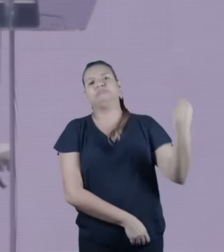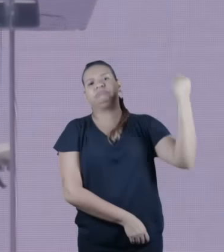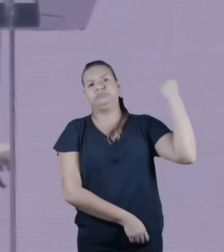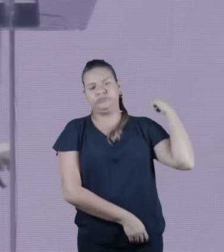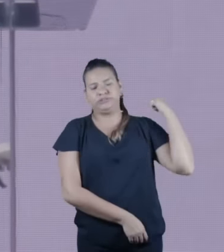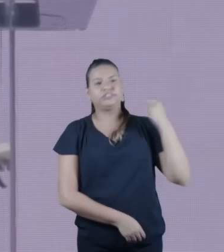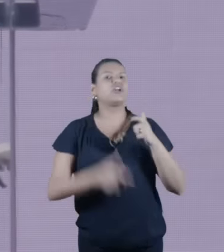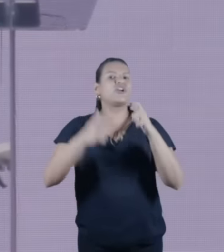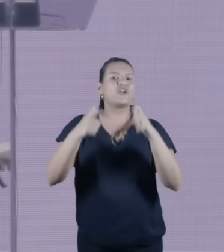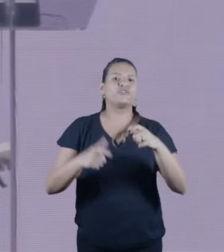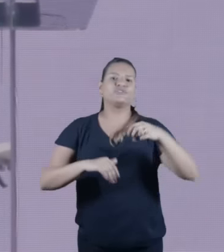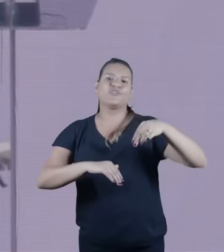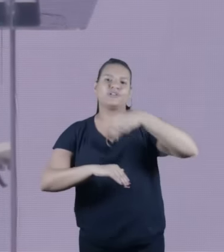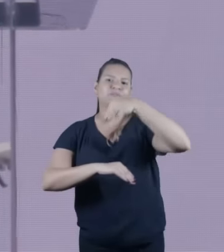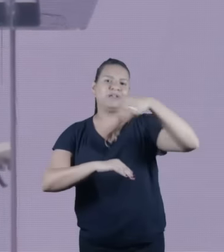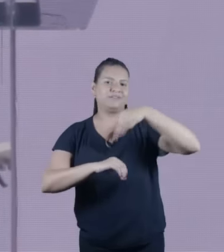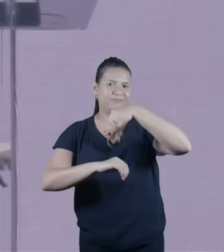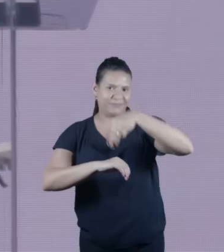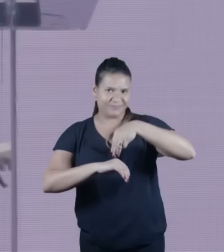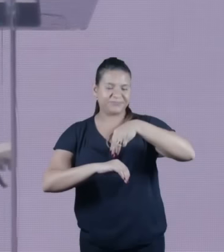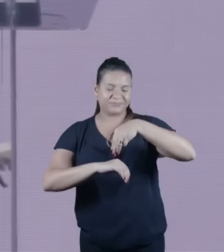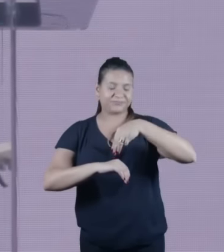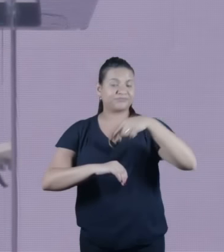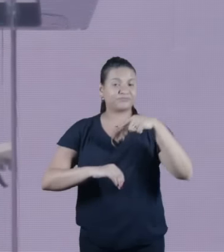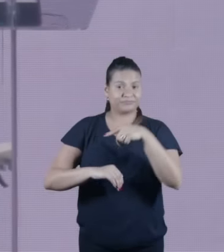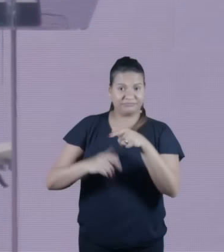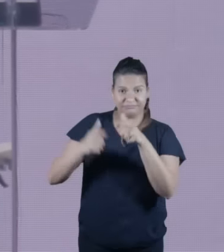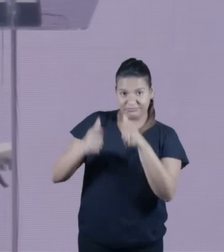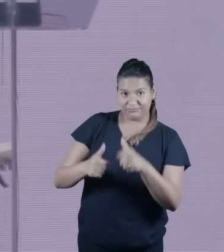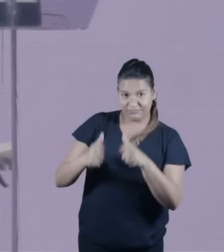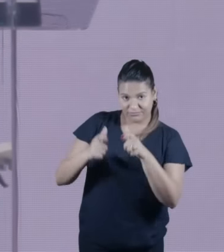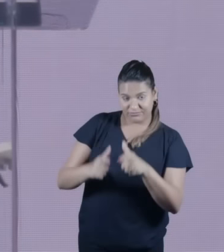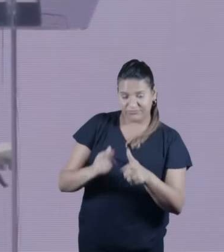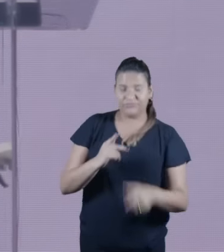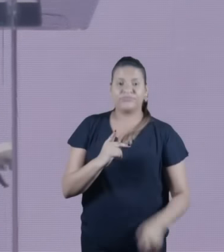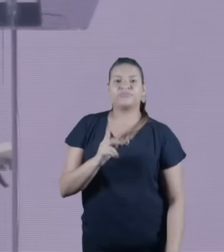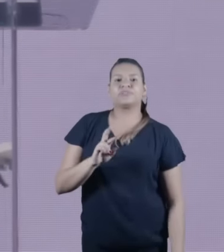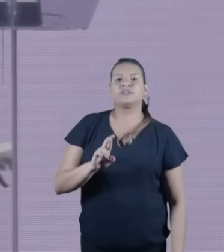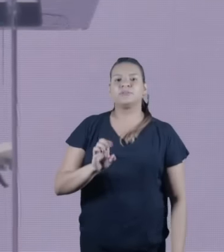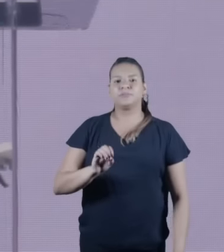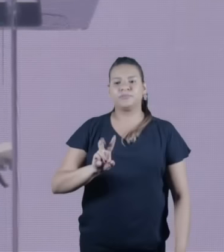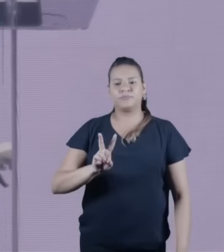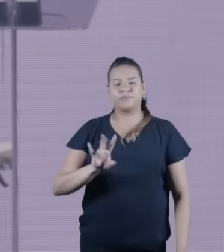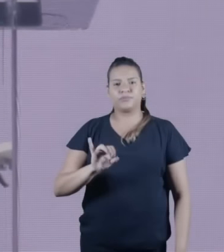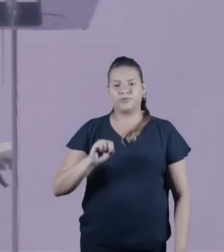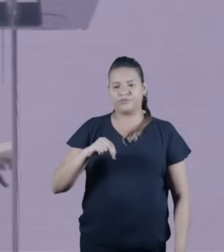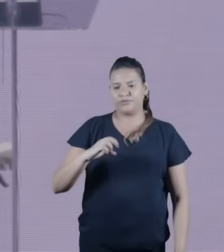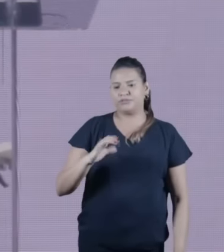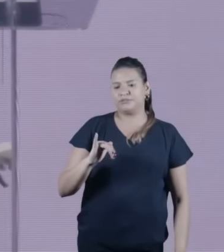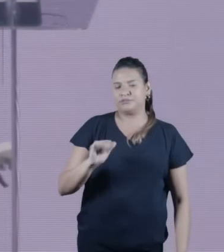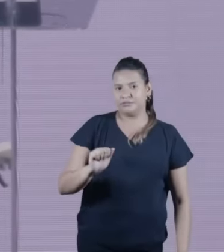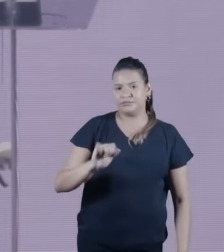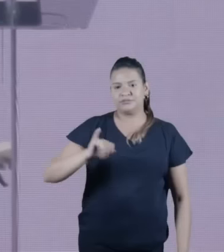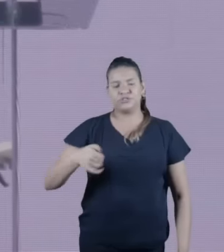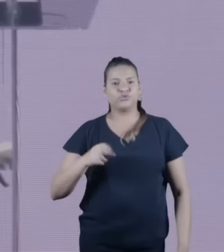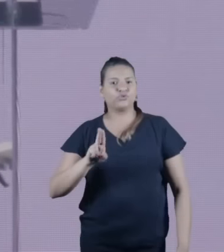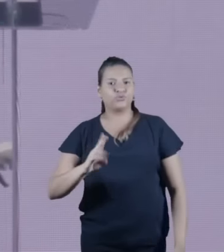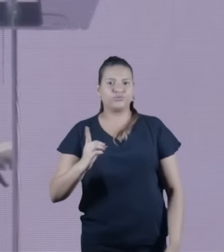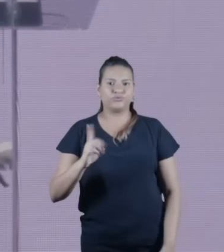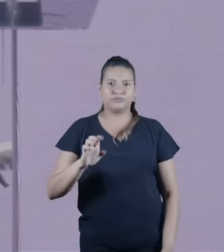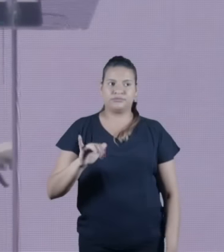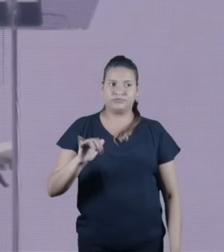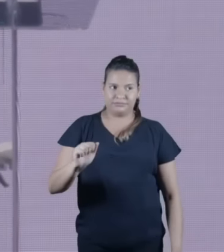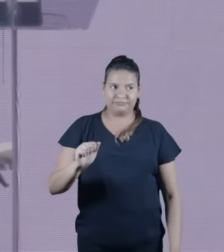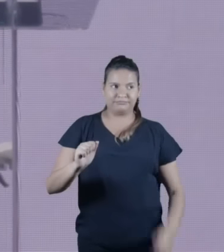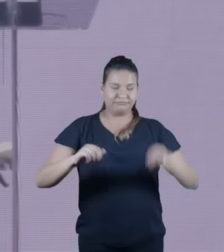no que se chamava então província judéia de judeus então pessoal primeiro não estava todo